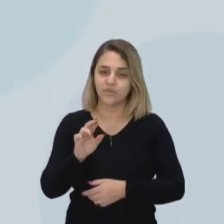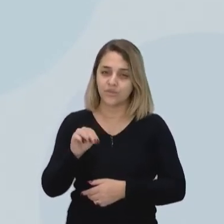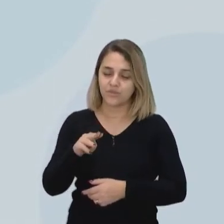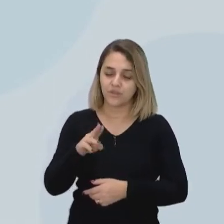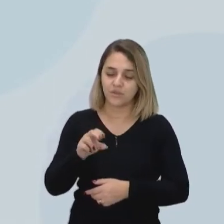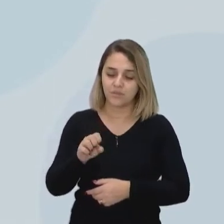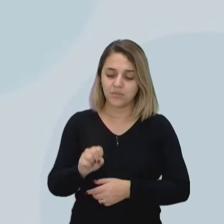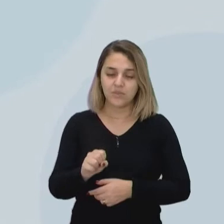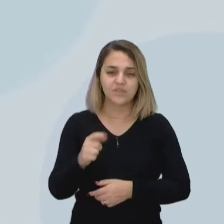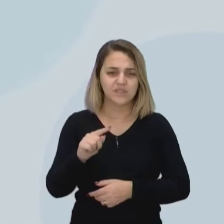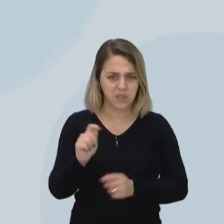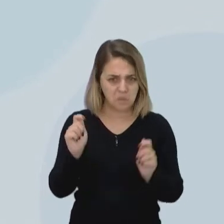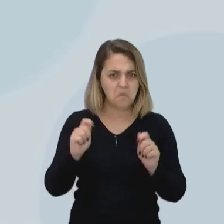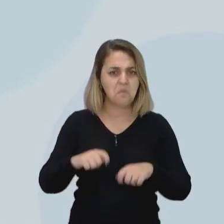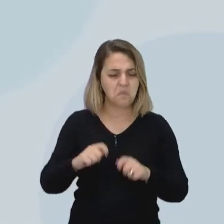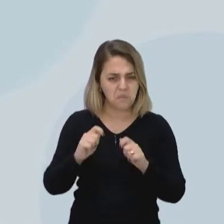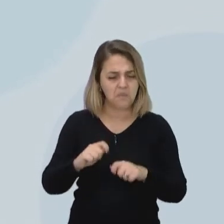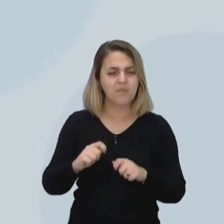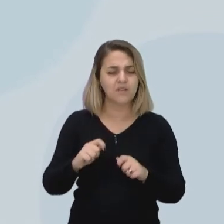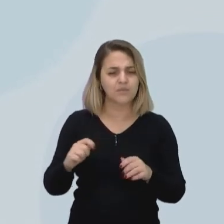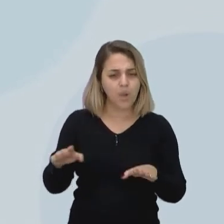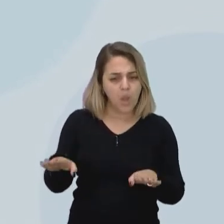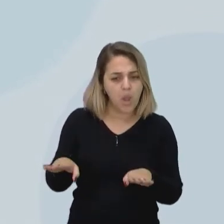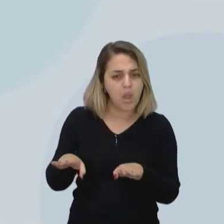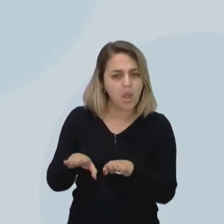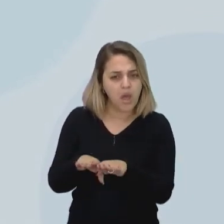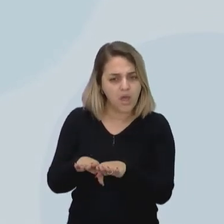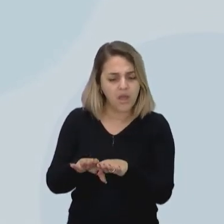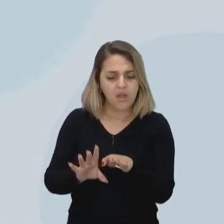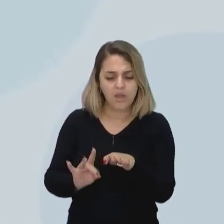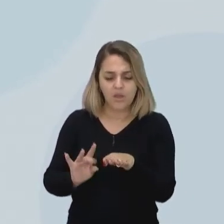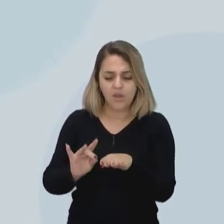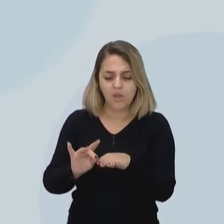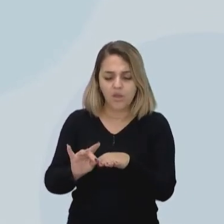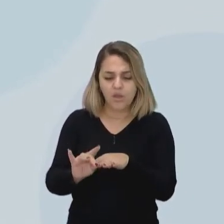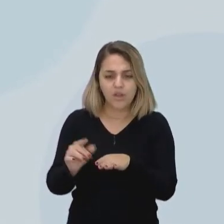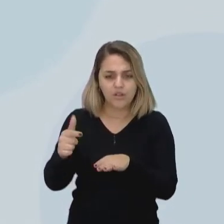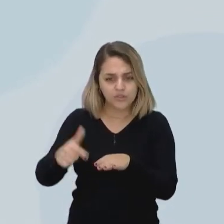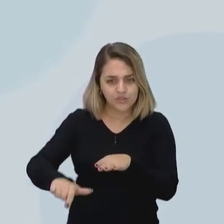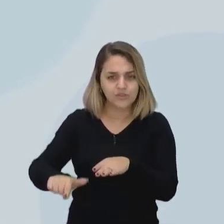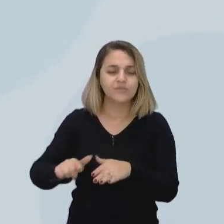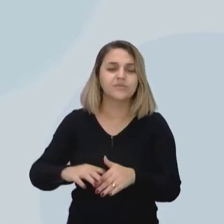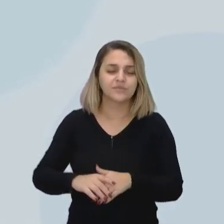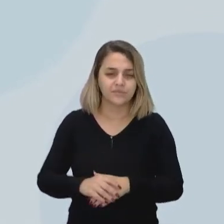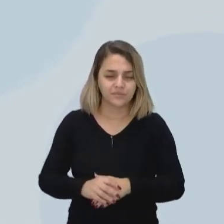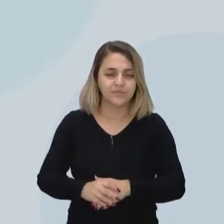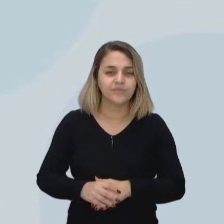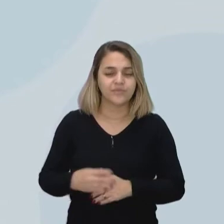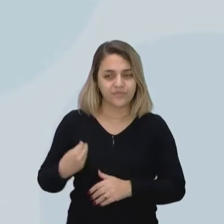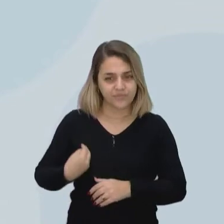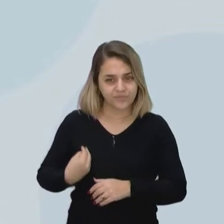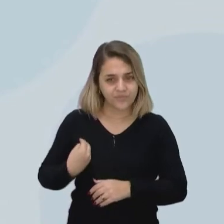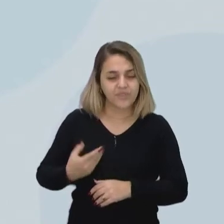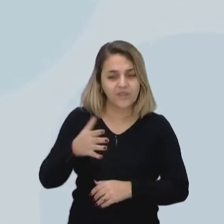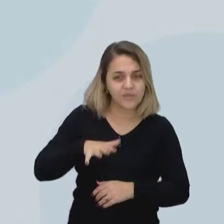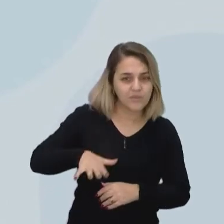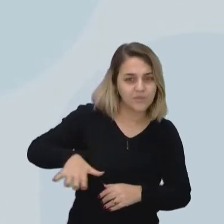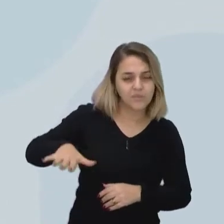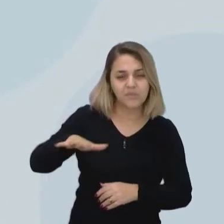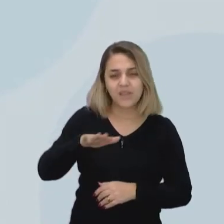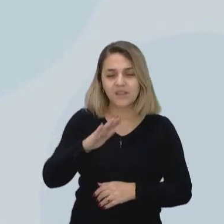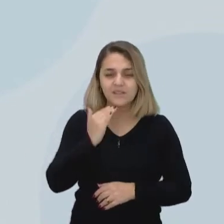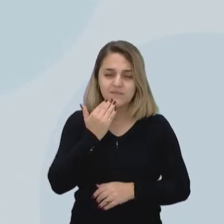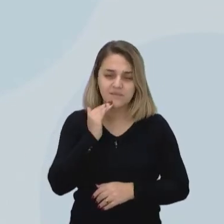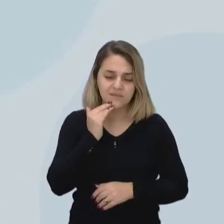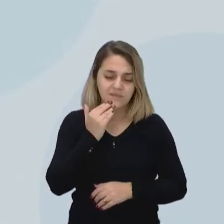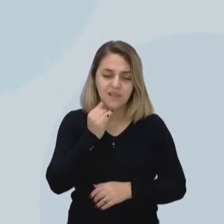de se autoregenerar, de se auto... essa sobrevivência dela nesses ambientes aí hostios, por exemplo,